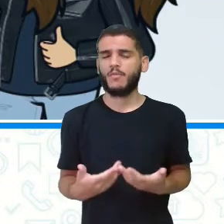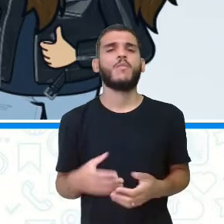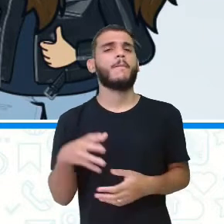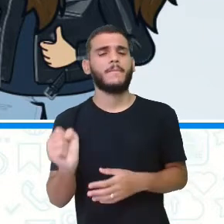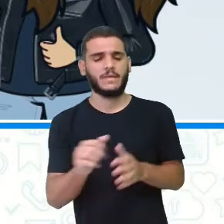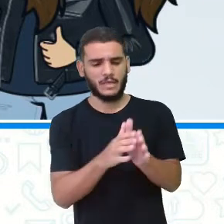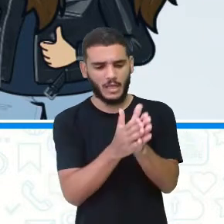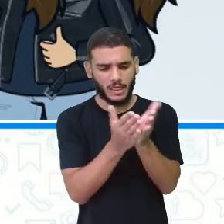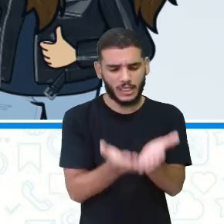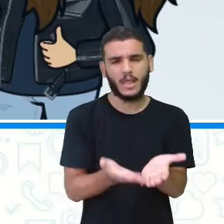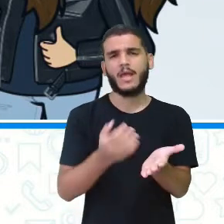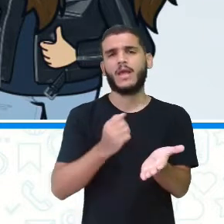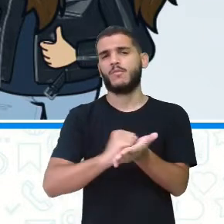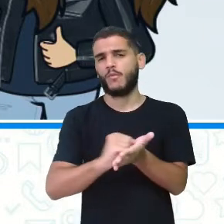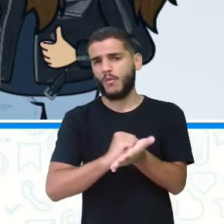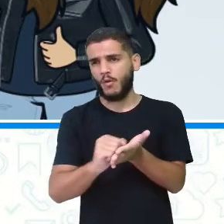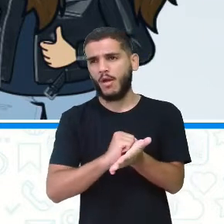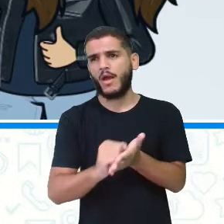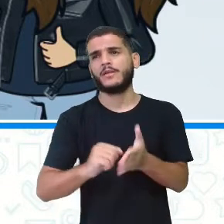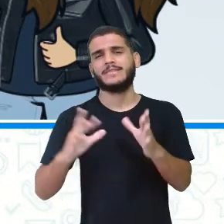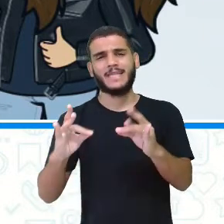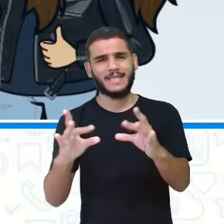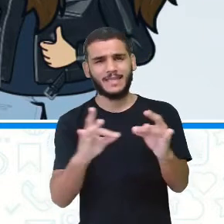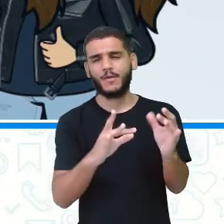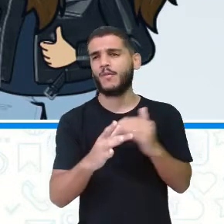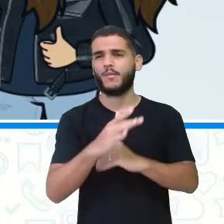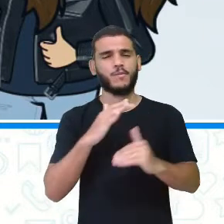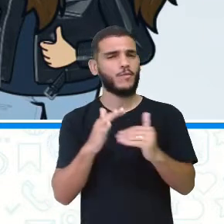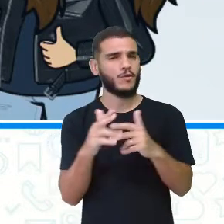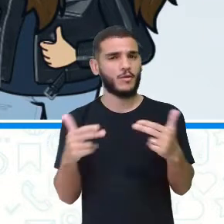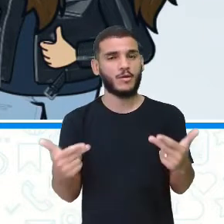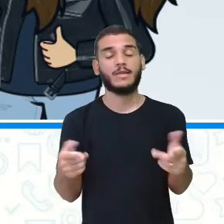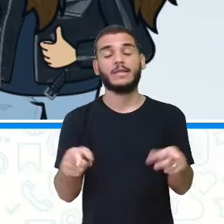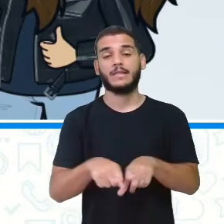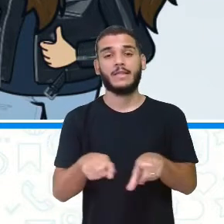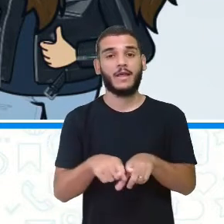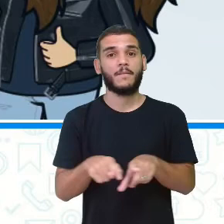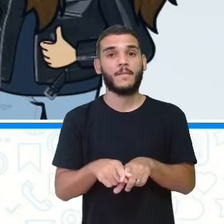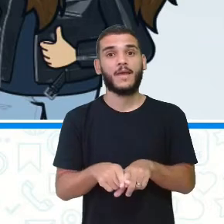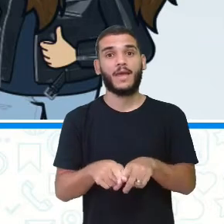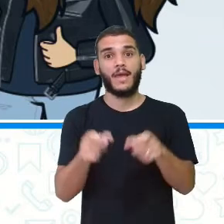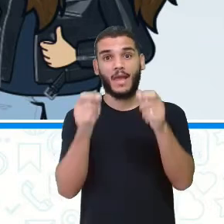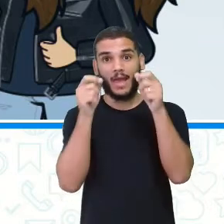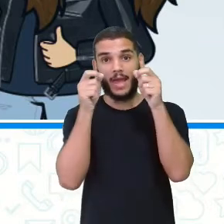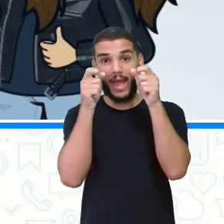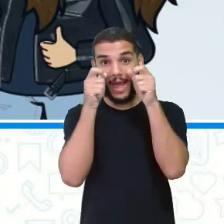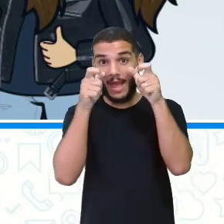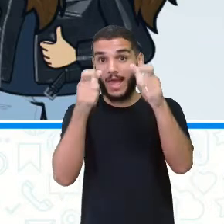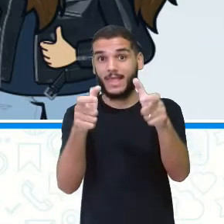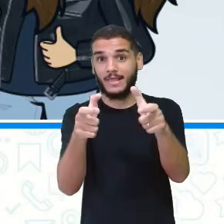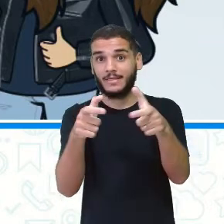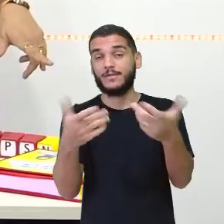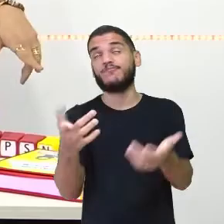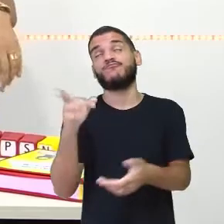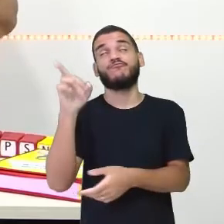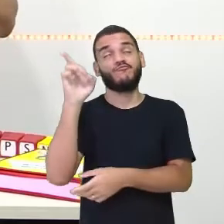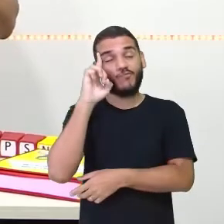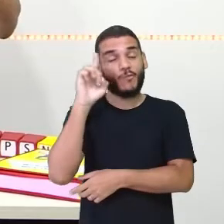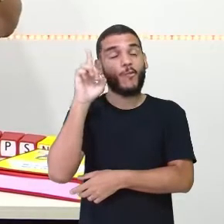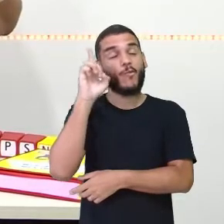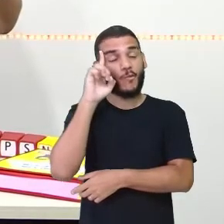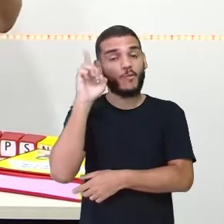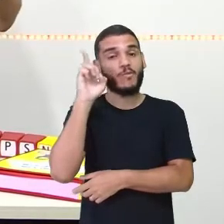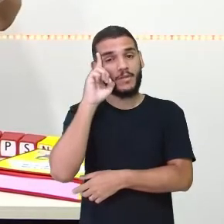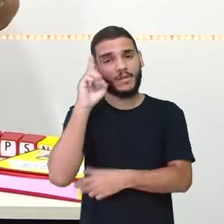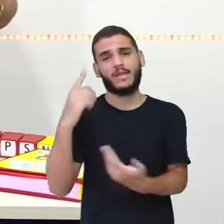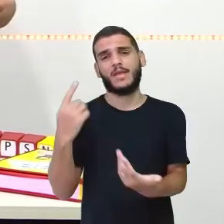caderno, lápis, borracha, e eu quero ouvido bem atento. E a gente, como todos os dias, não é professora Josi? A